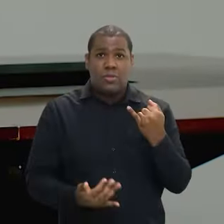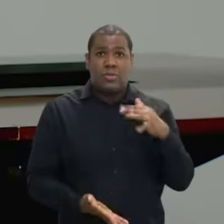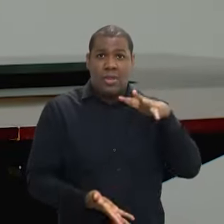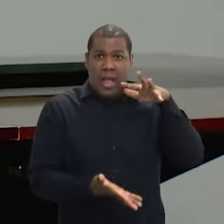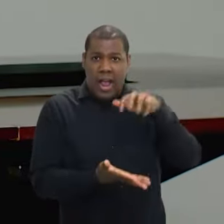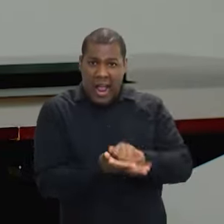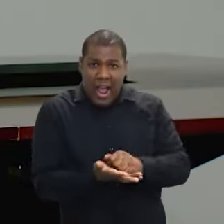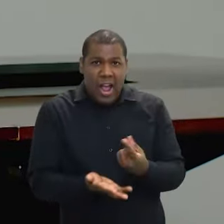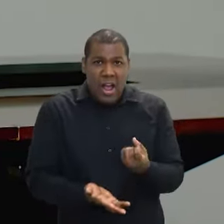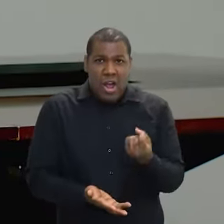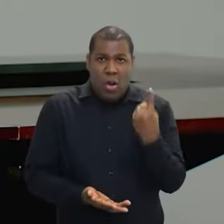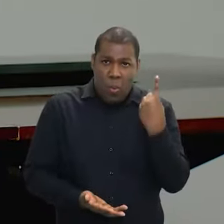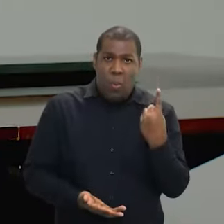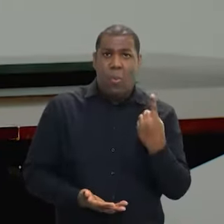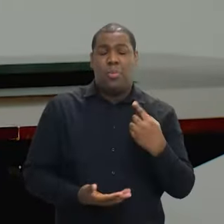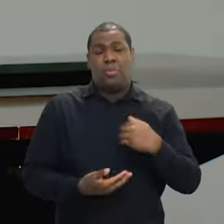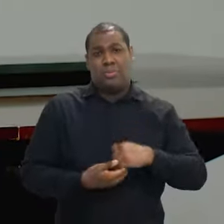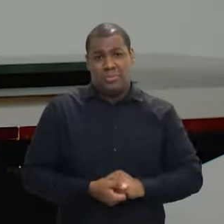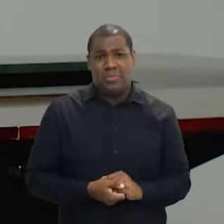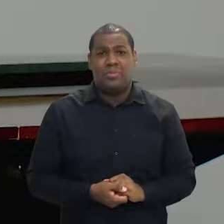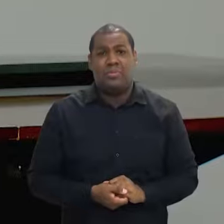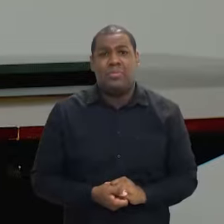outros dados oficiais.